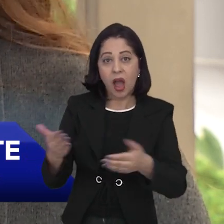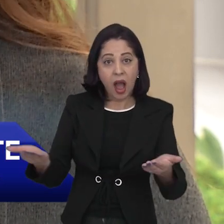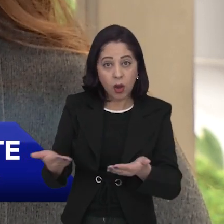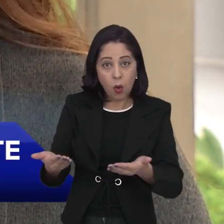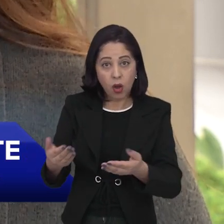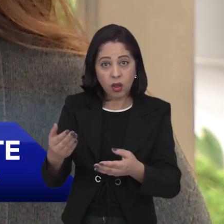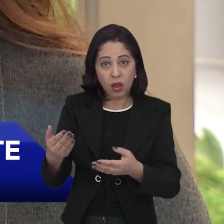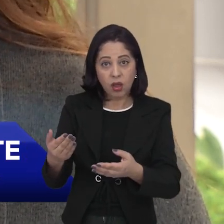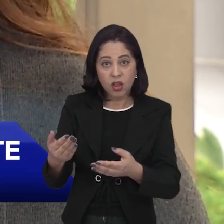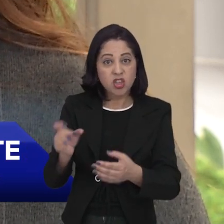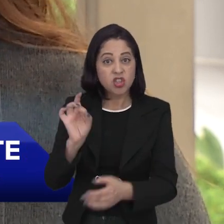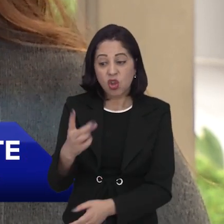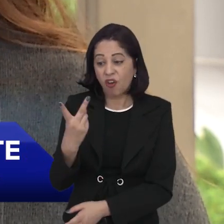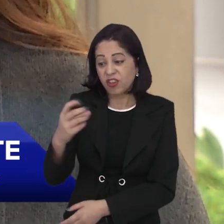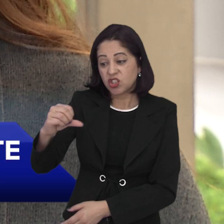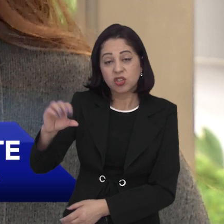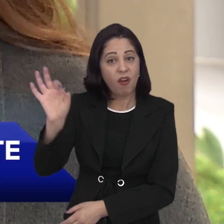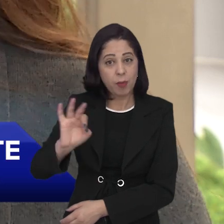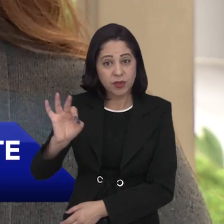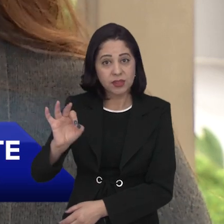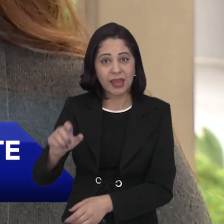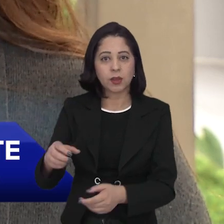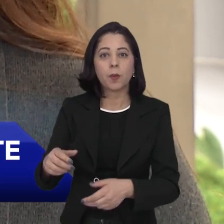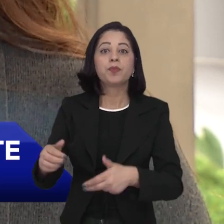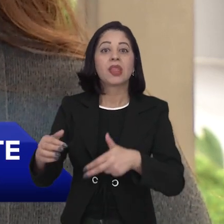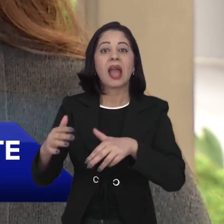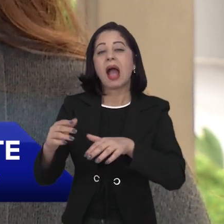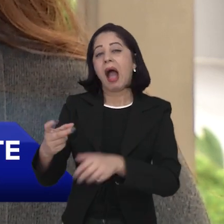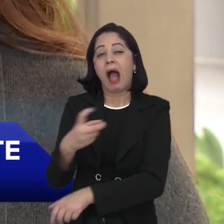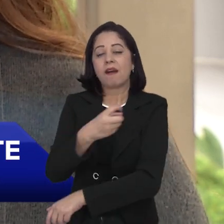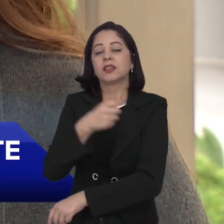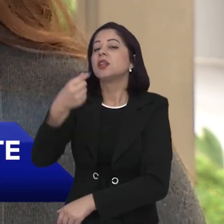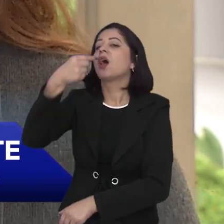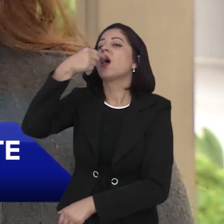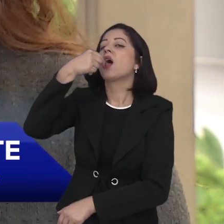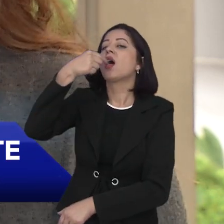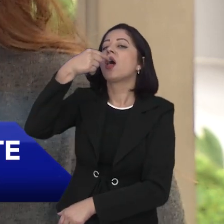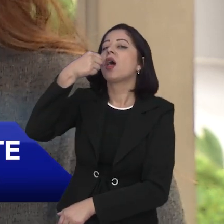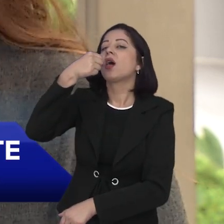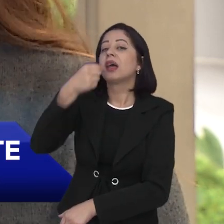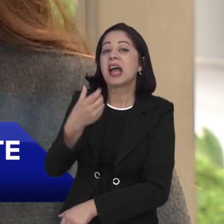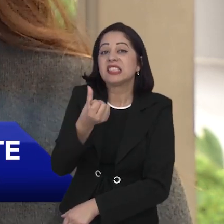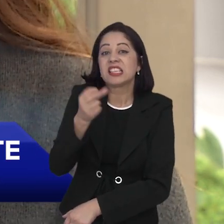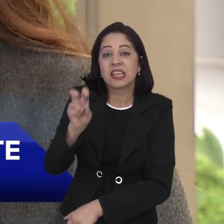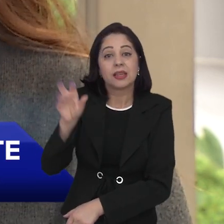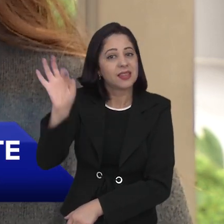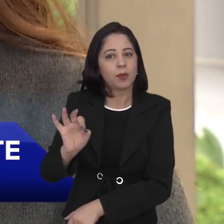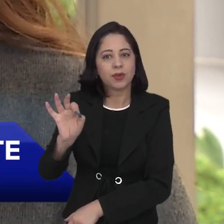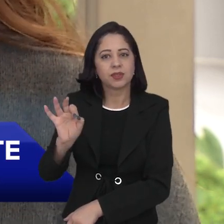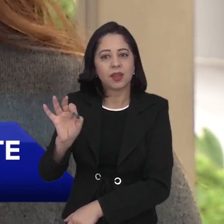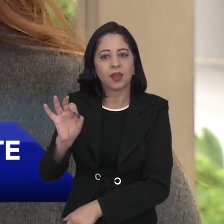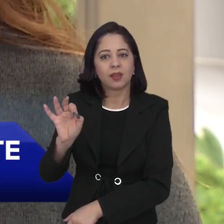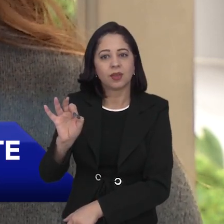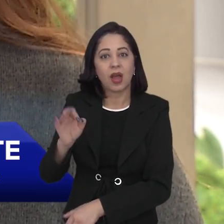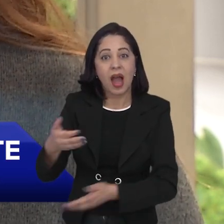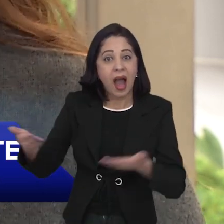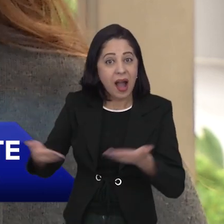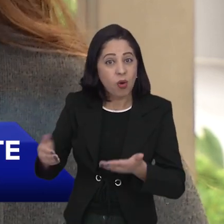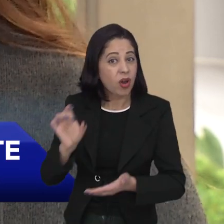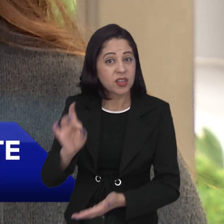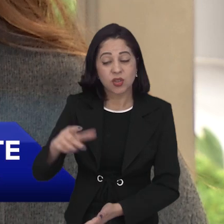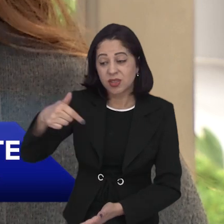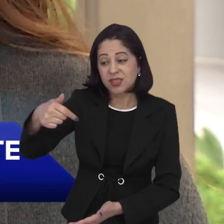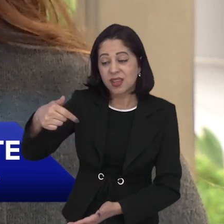foi só de 29% até agora. Já a VOP, que é a famosa gotinha, o ano passado, foi de 65%. Esse ano foi de 7